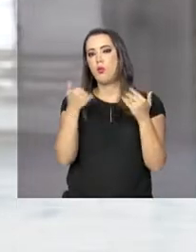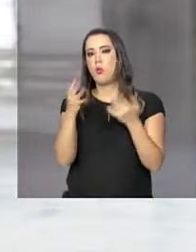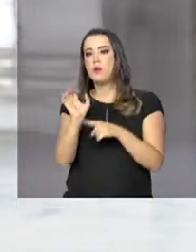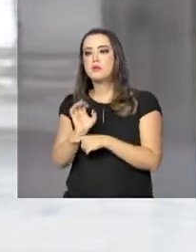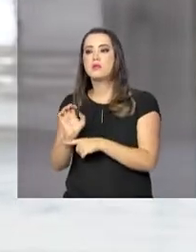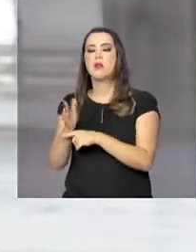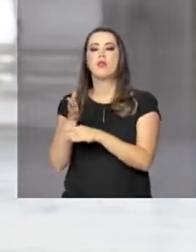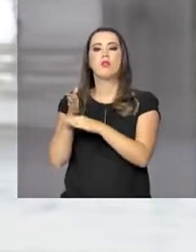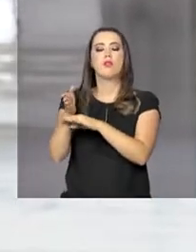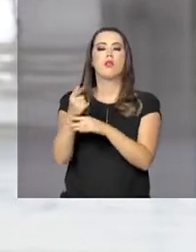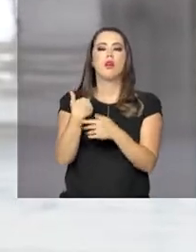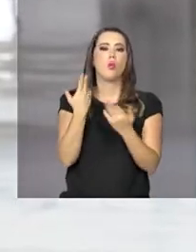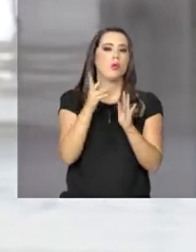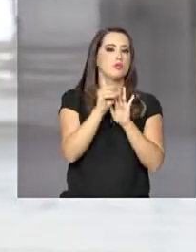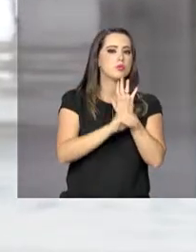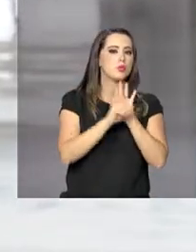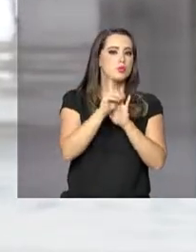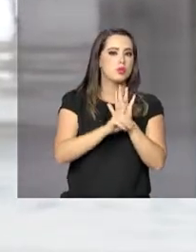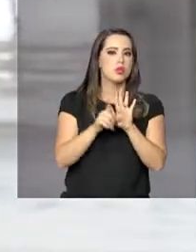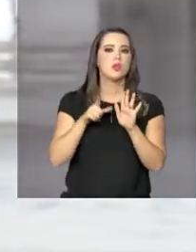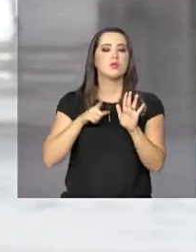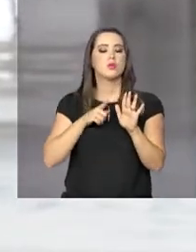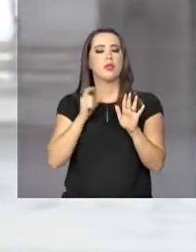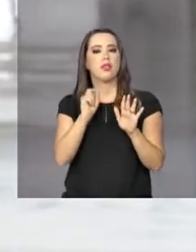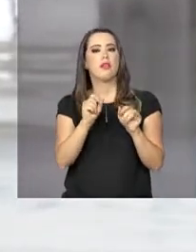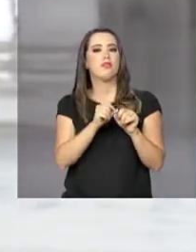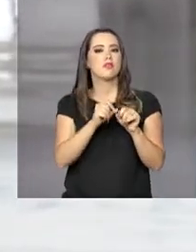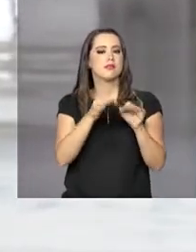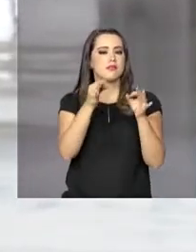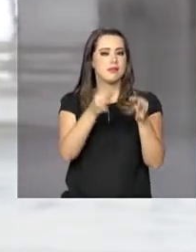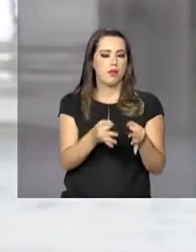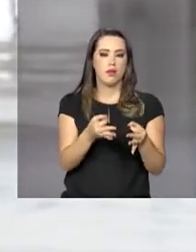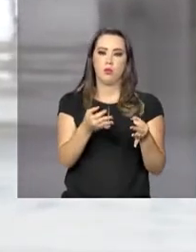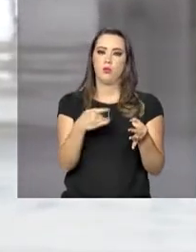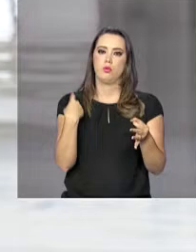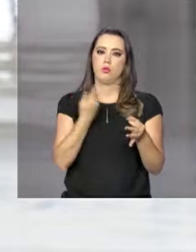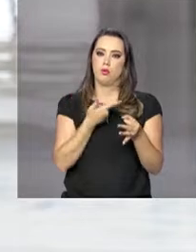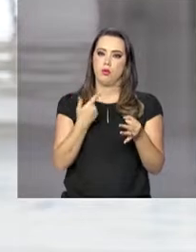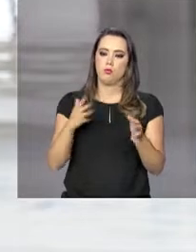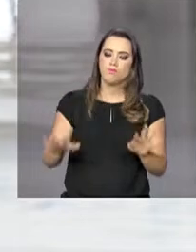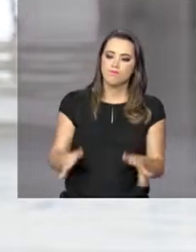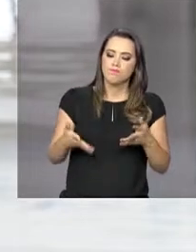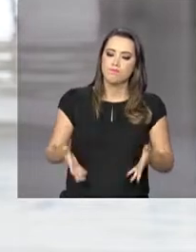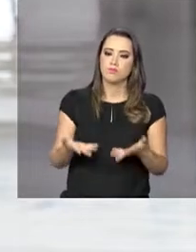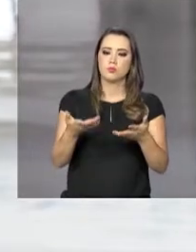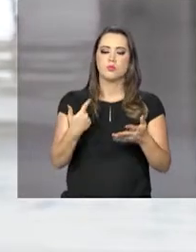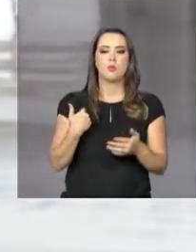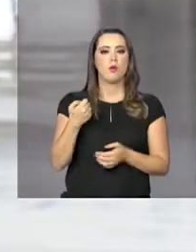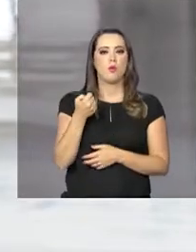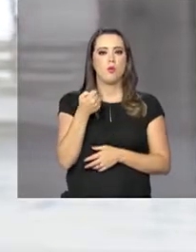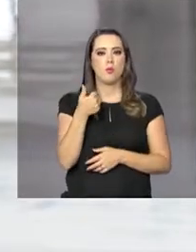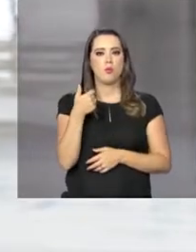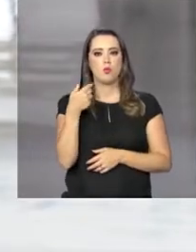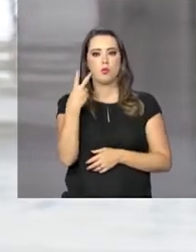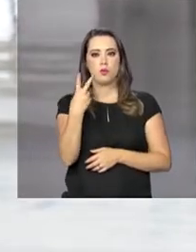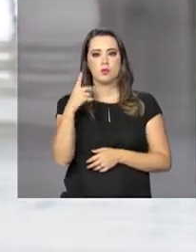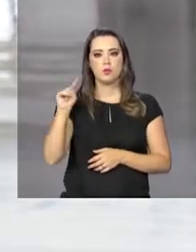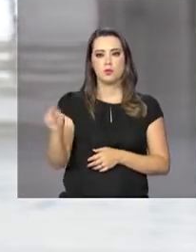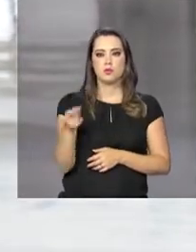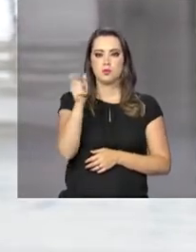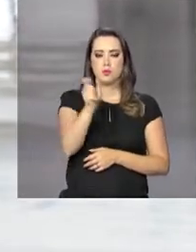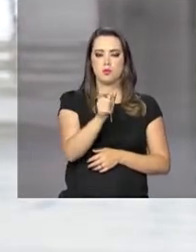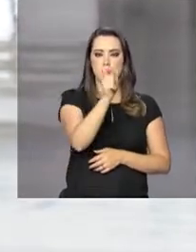que ele vai, quais são os seus direitos e seus deveres, e com isso a gente conseguiu, intensificando, chegar a quase 2 mil